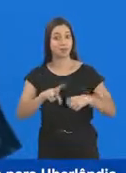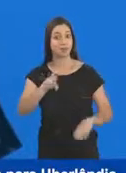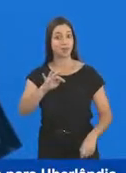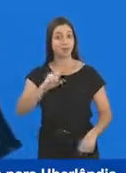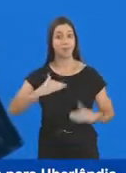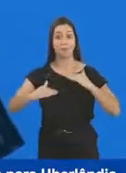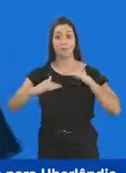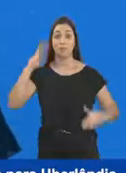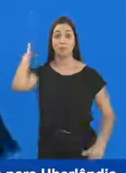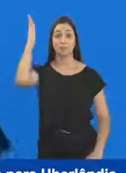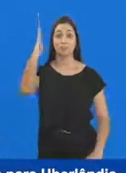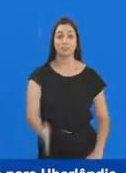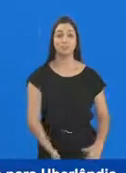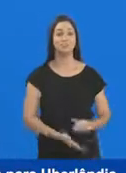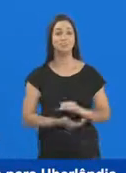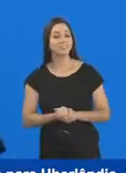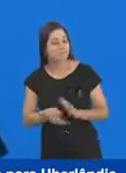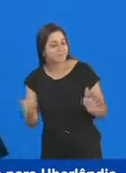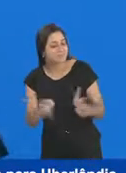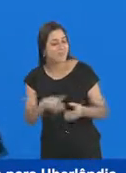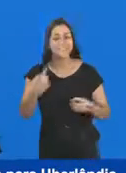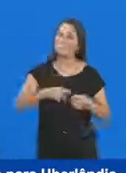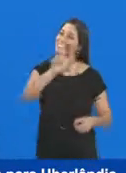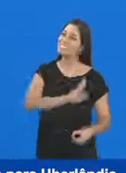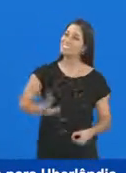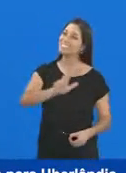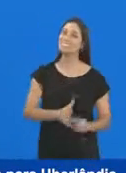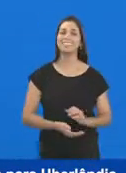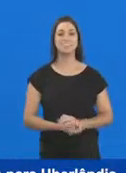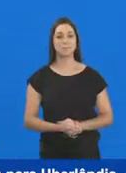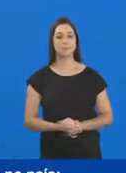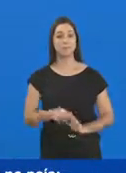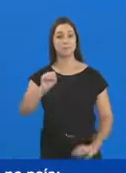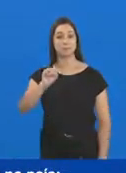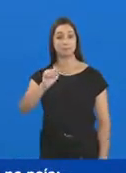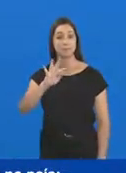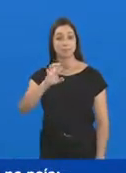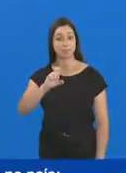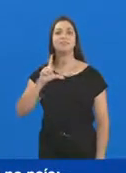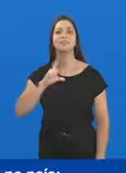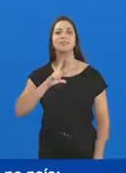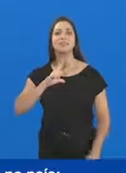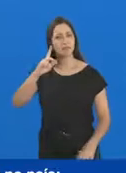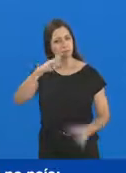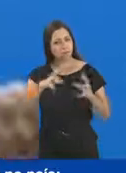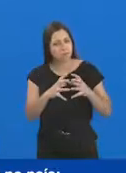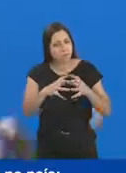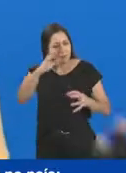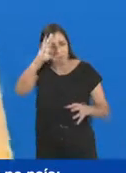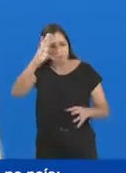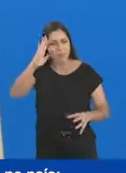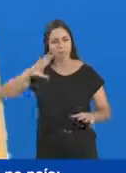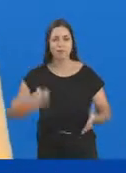e UTI móvel 24 horas exclusiva para a Uberlândia. O SEAT conta com quem mais entende de